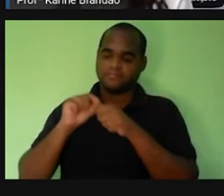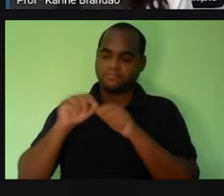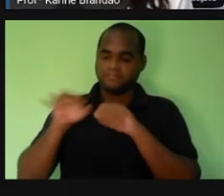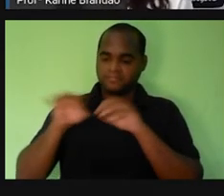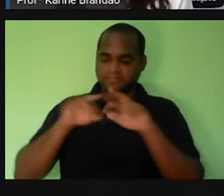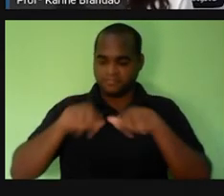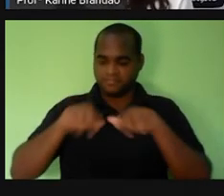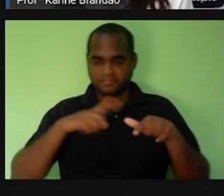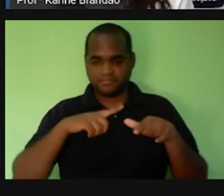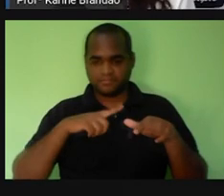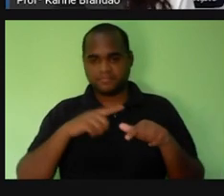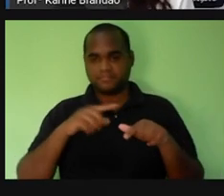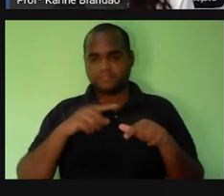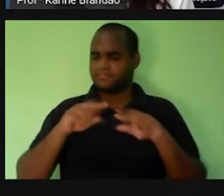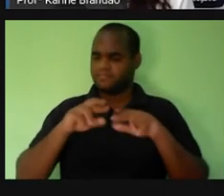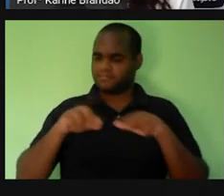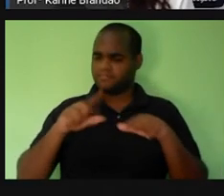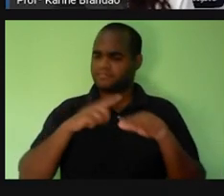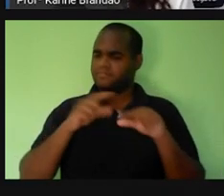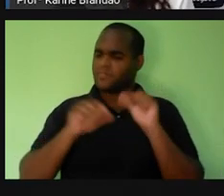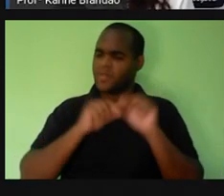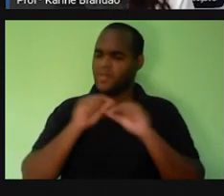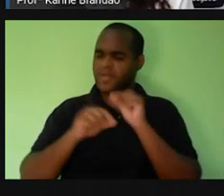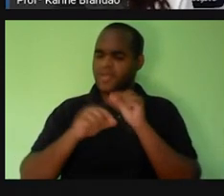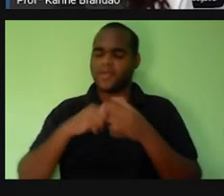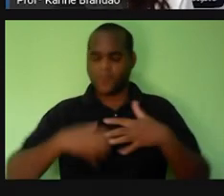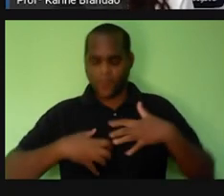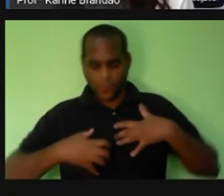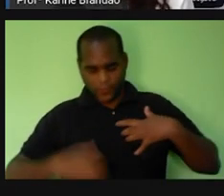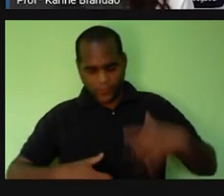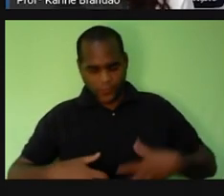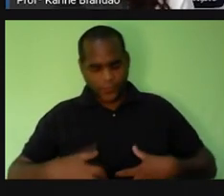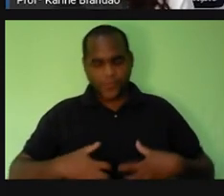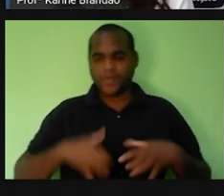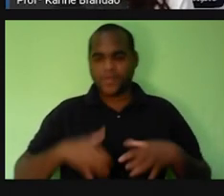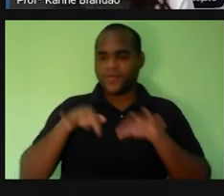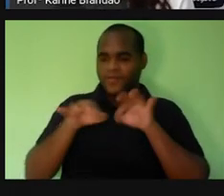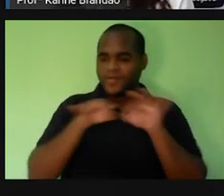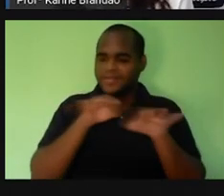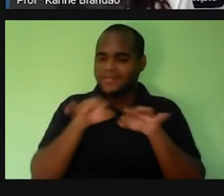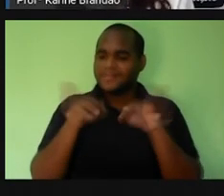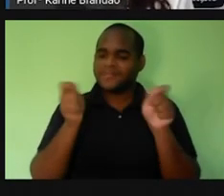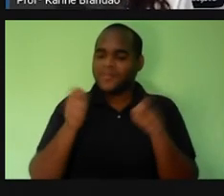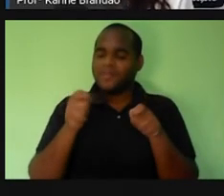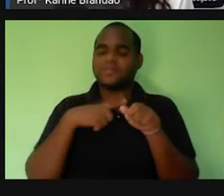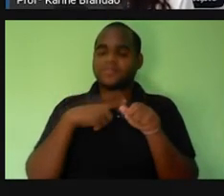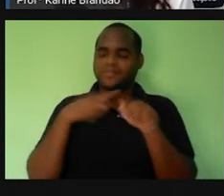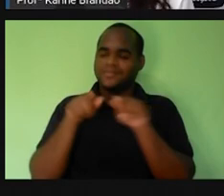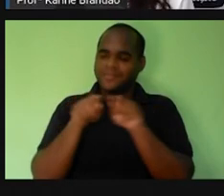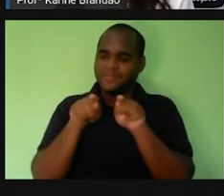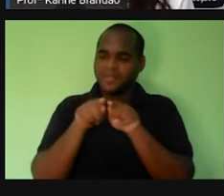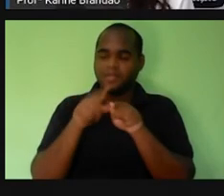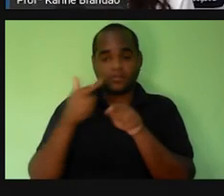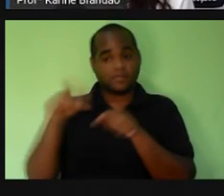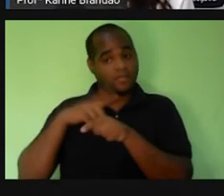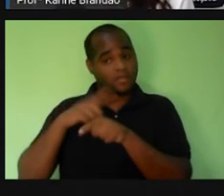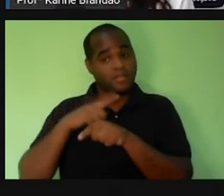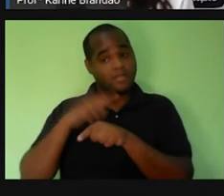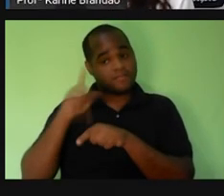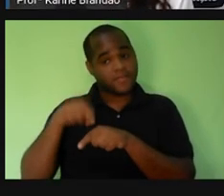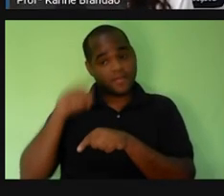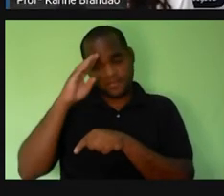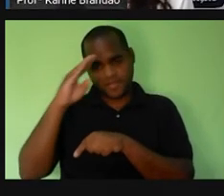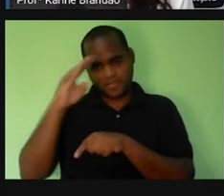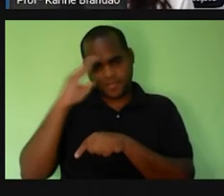formar um órgão. E que vários órgãos organizados também, né? Com uma mesma função, né?